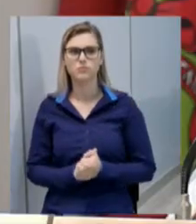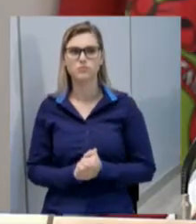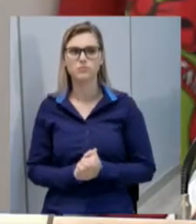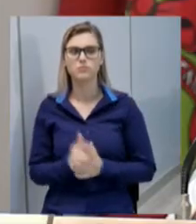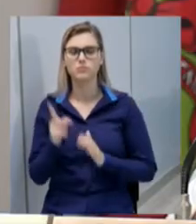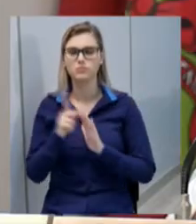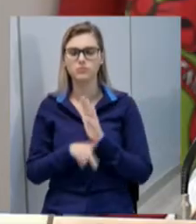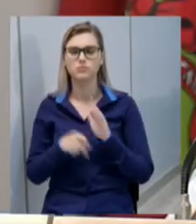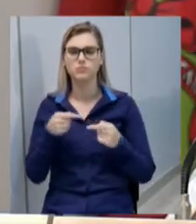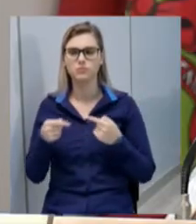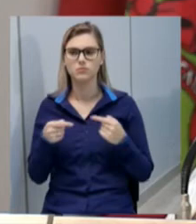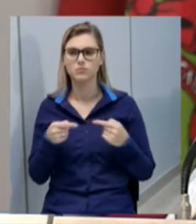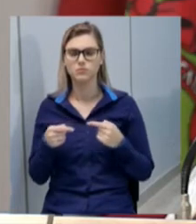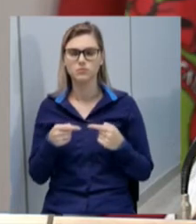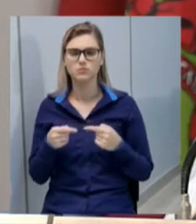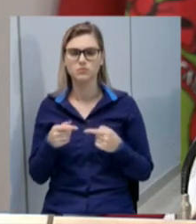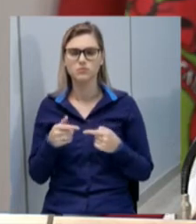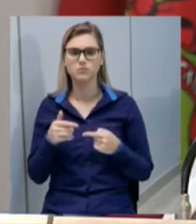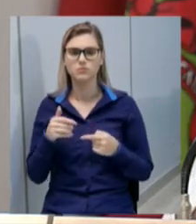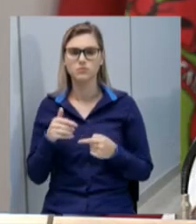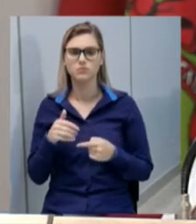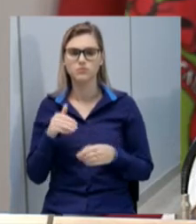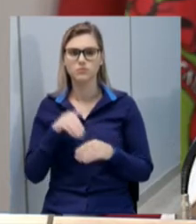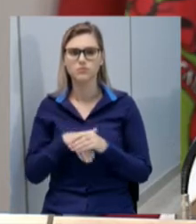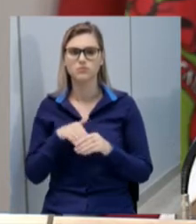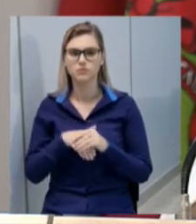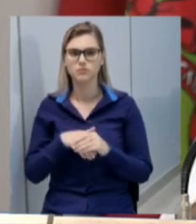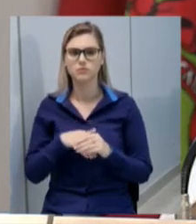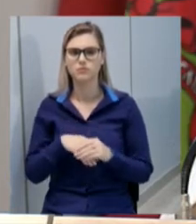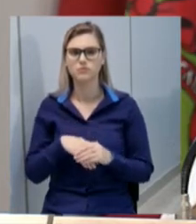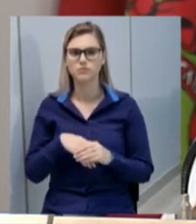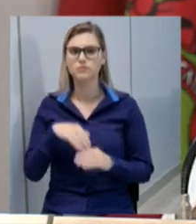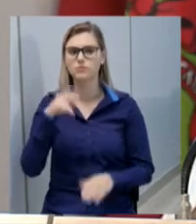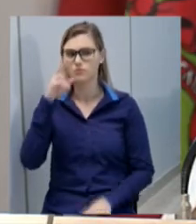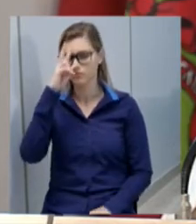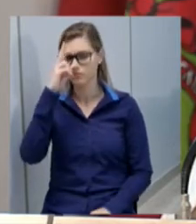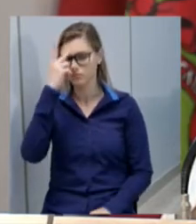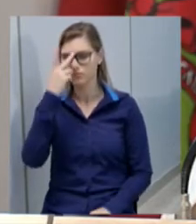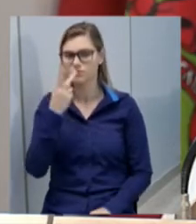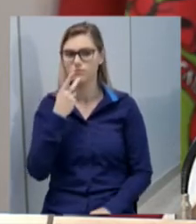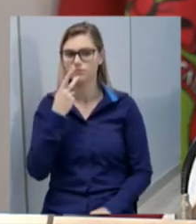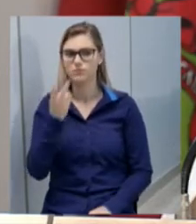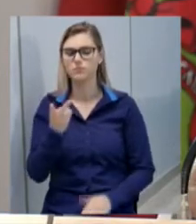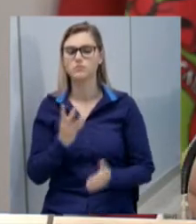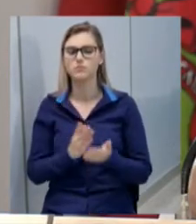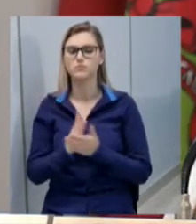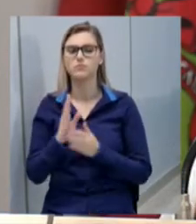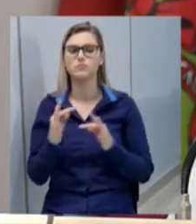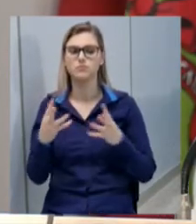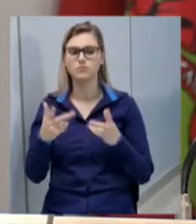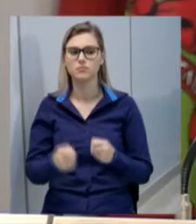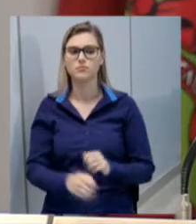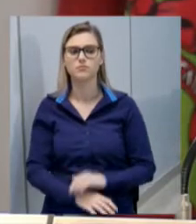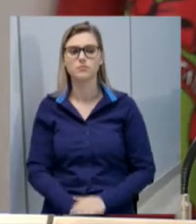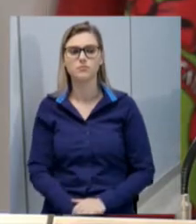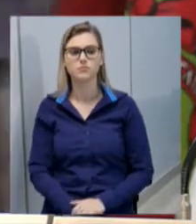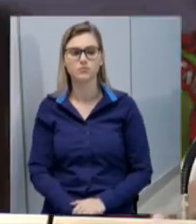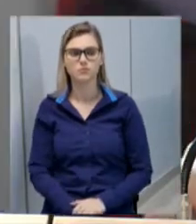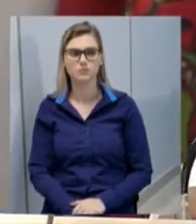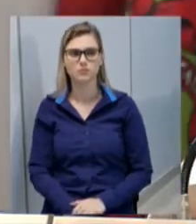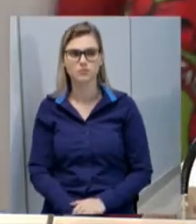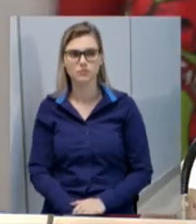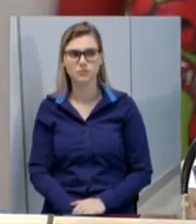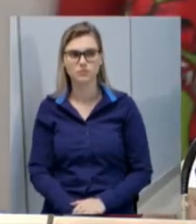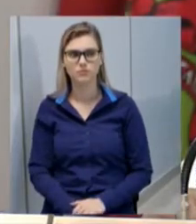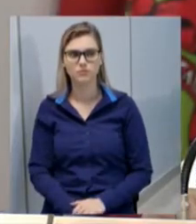está em discussão em votação os contrários se manifestem aprovado por unanimidade